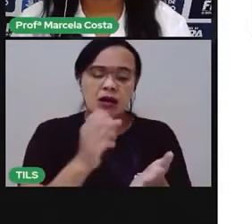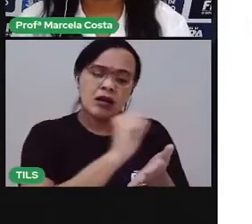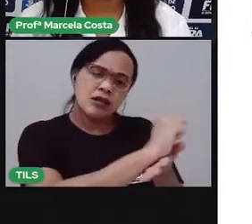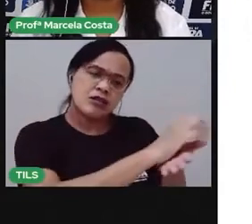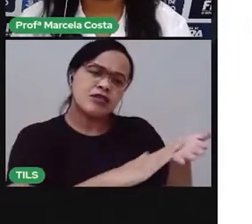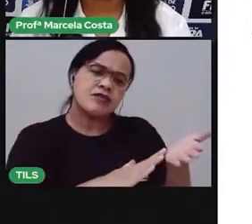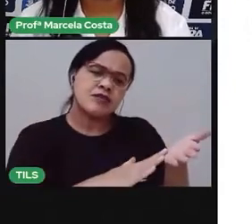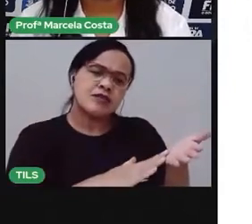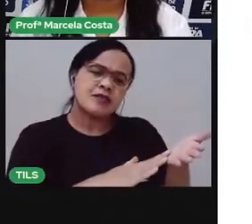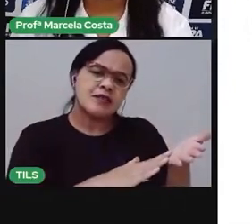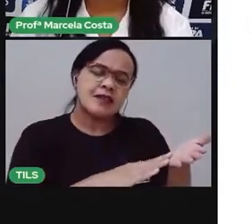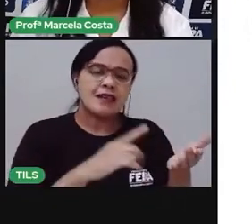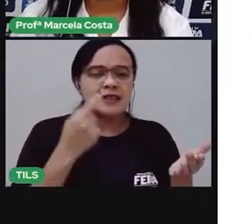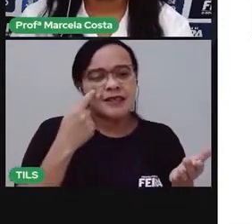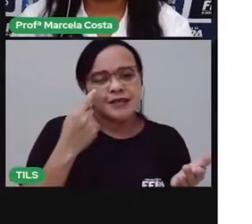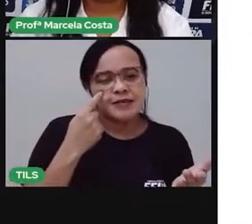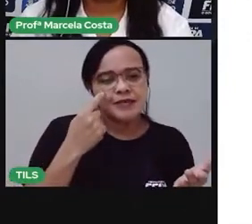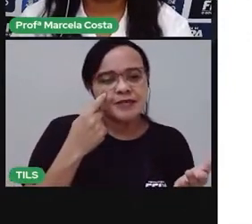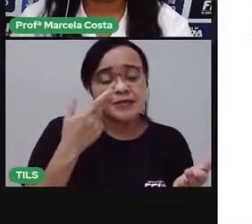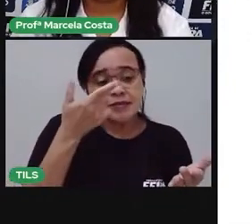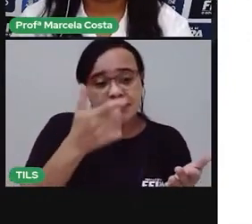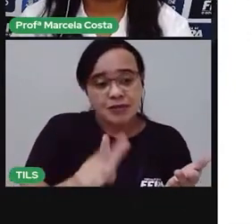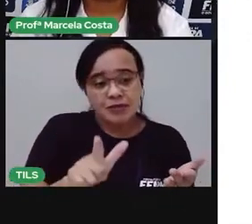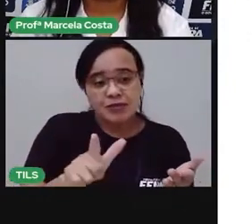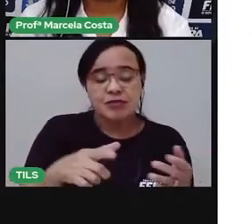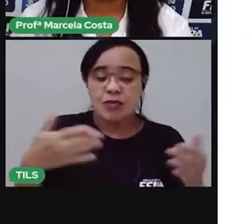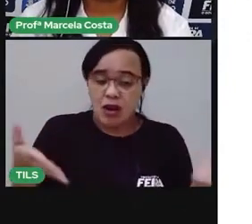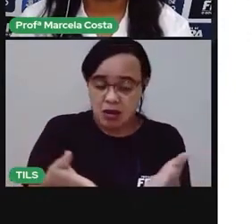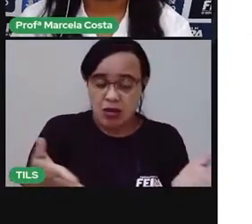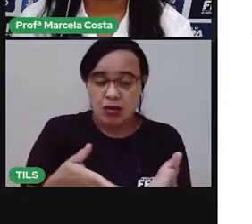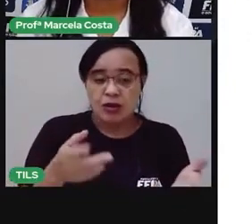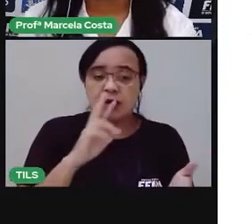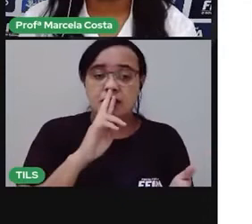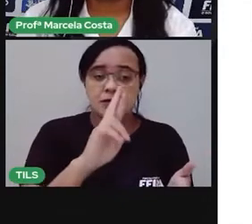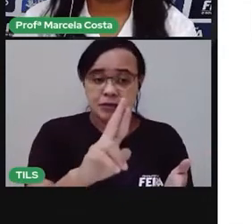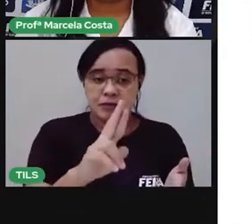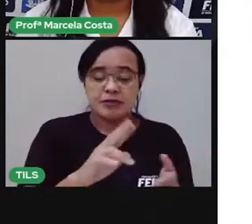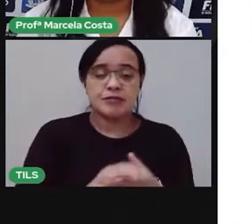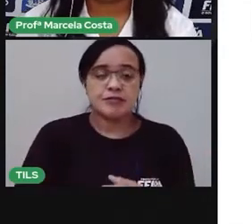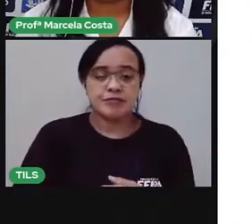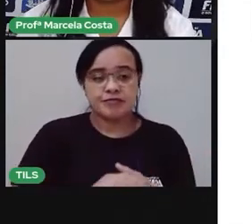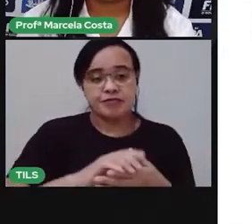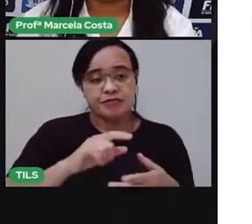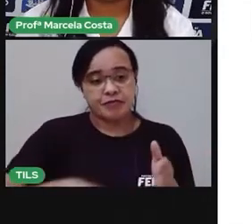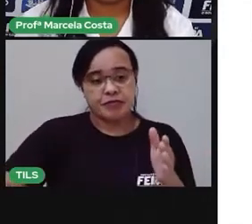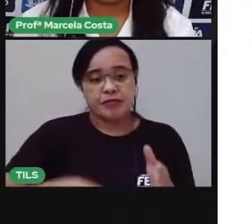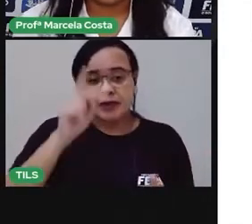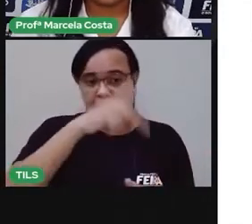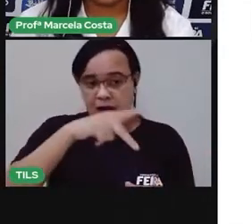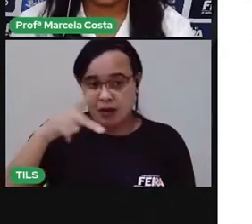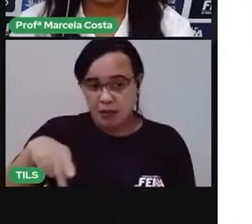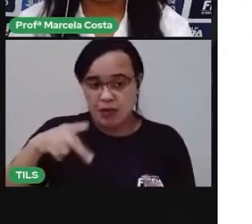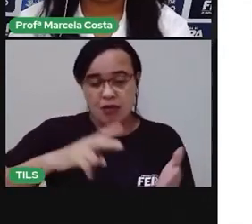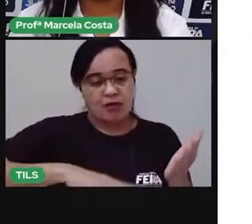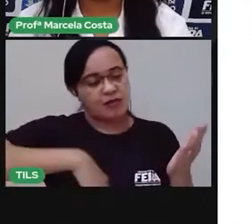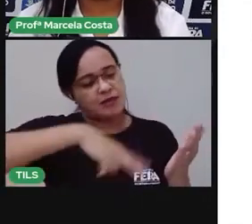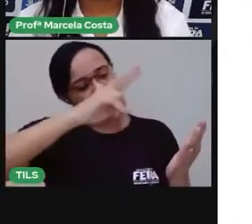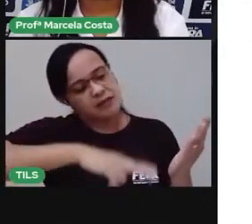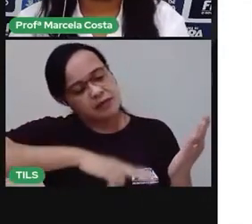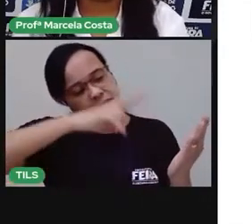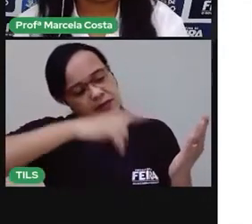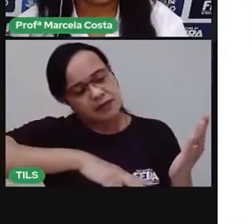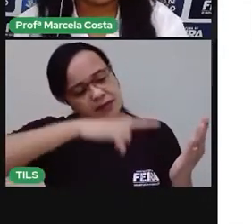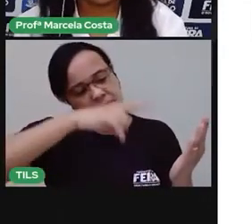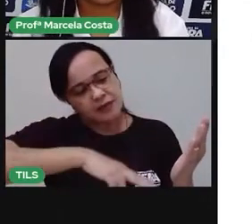humanas de hoje? Vamos fazer ela agora. Vou ler. Vou ler ela pra